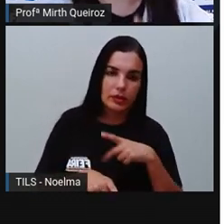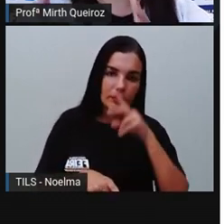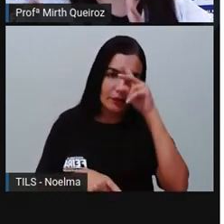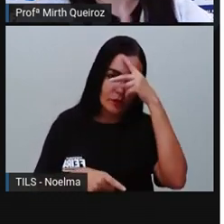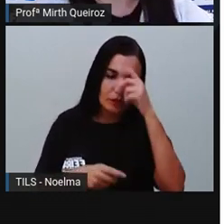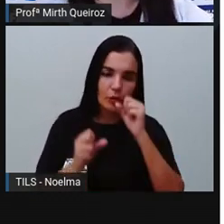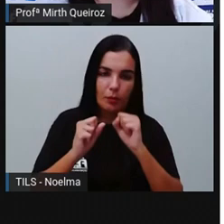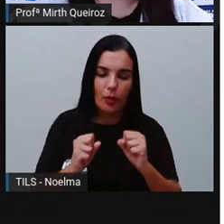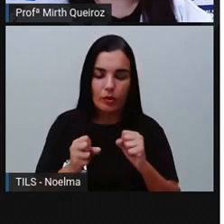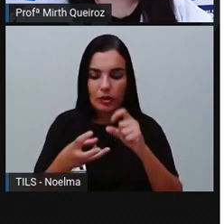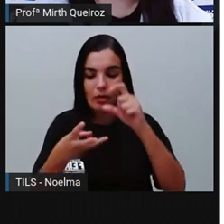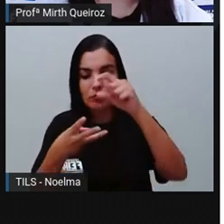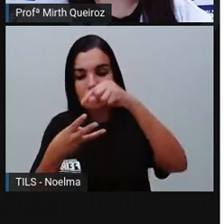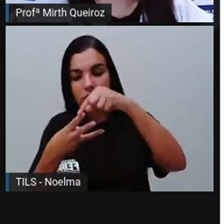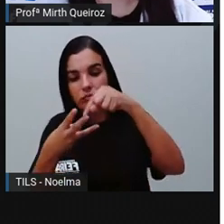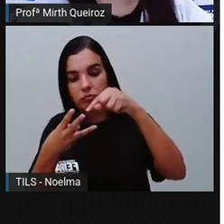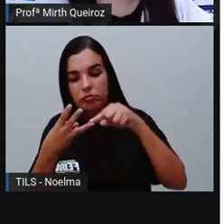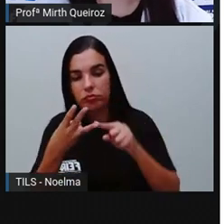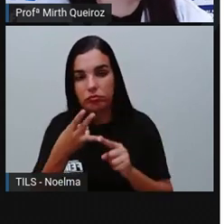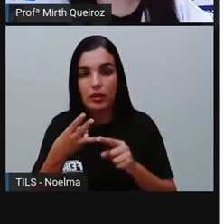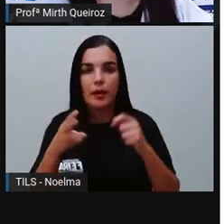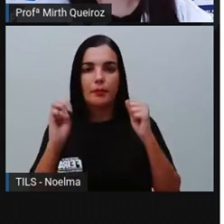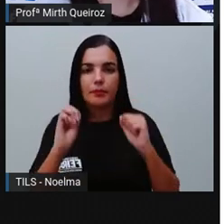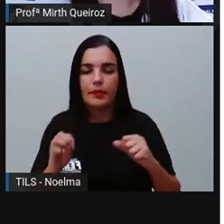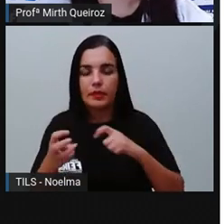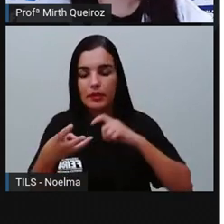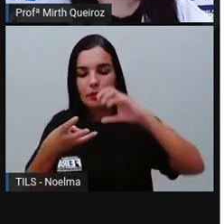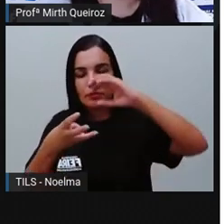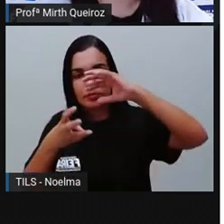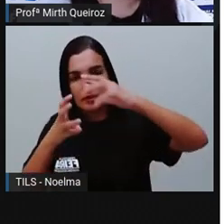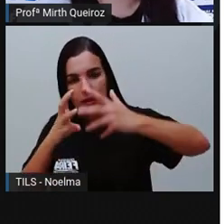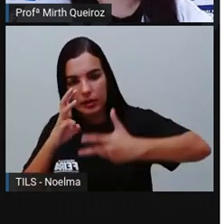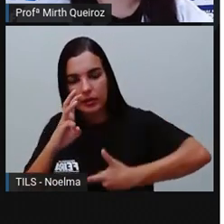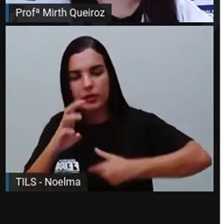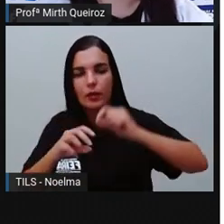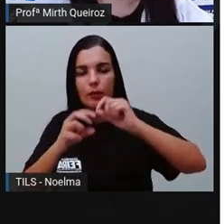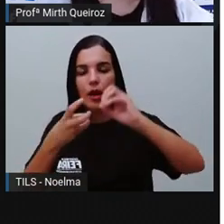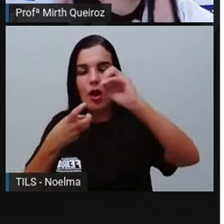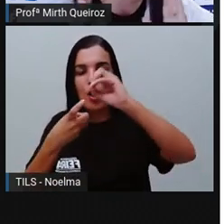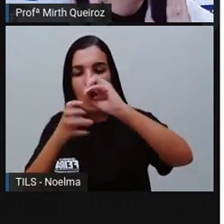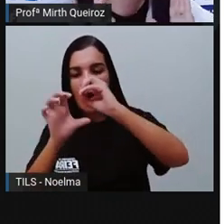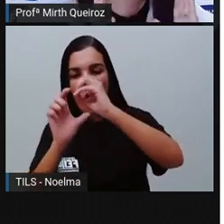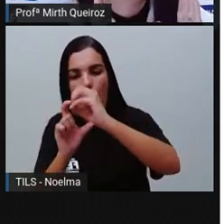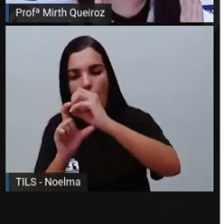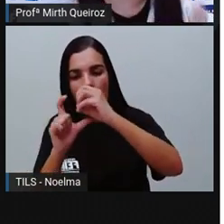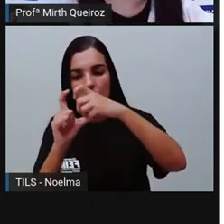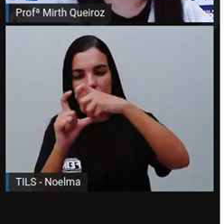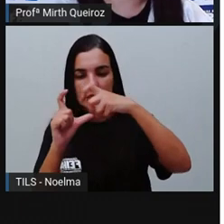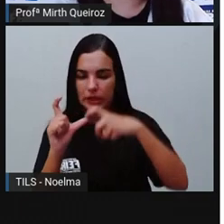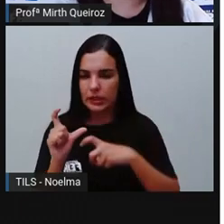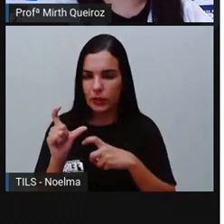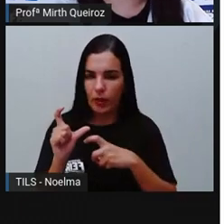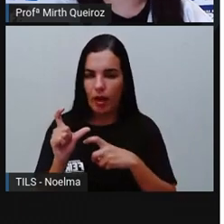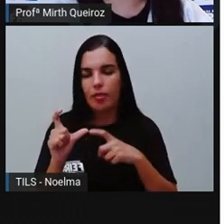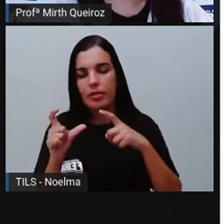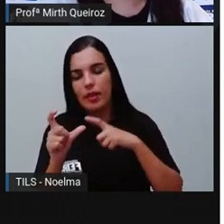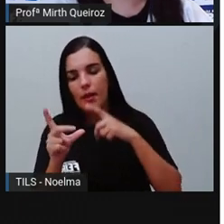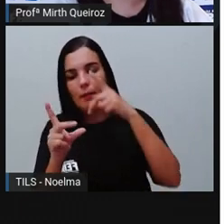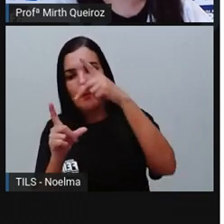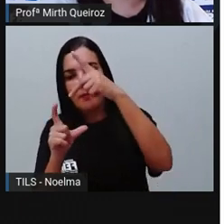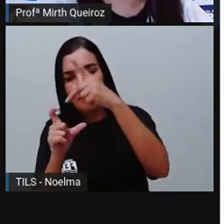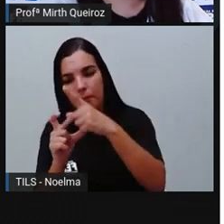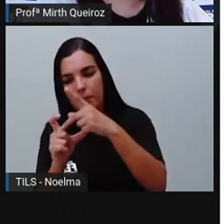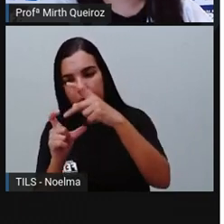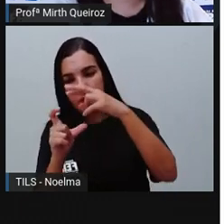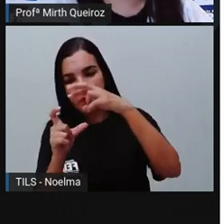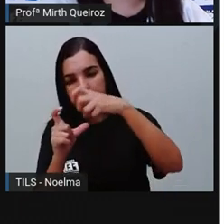Se ela for a última da palavra, então nós temos palavras oxítonas. Se ela for a penúltima da palavra, nós